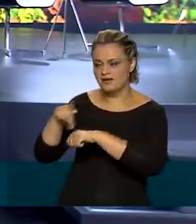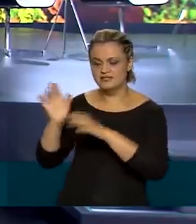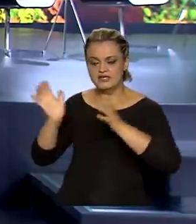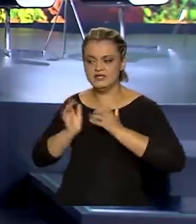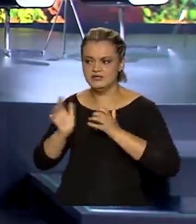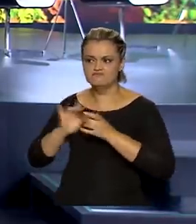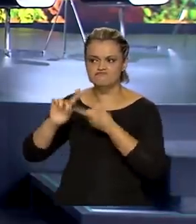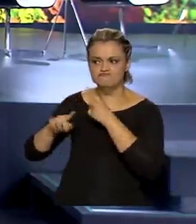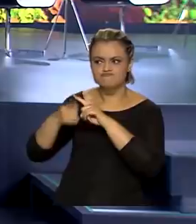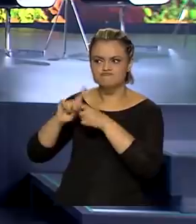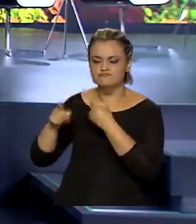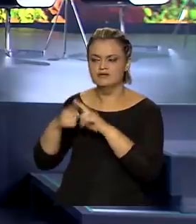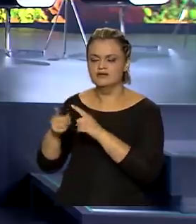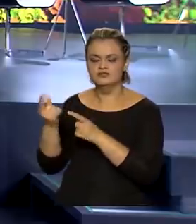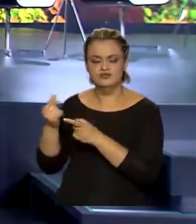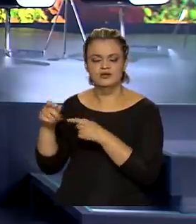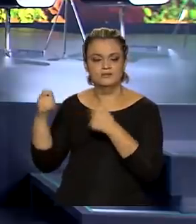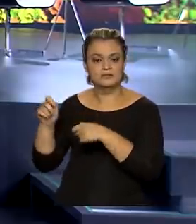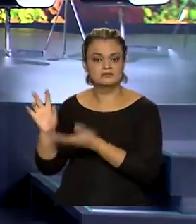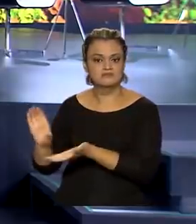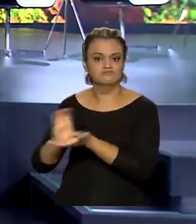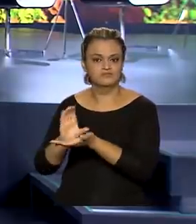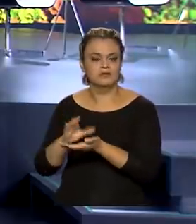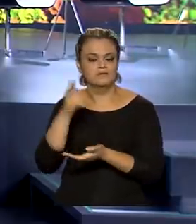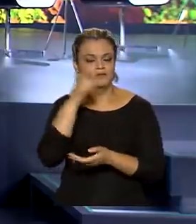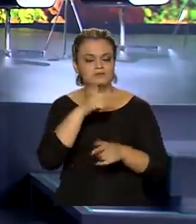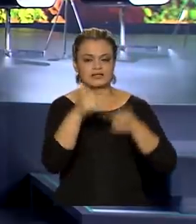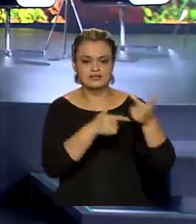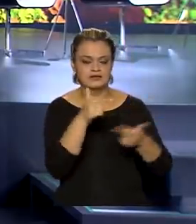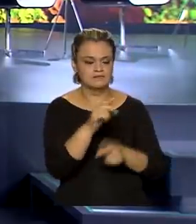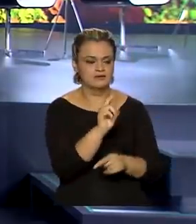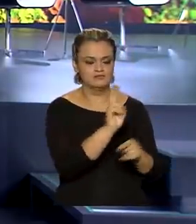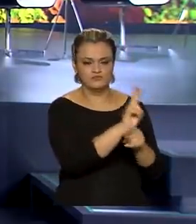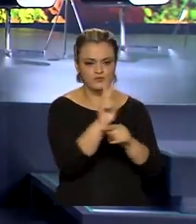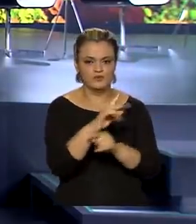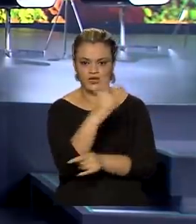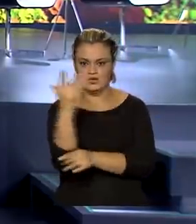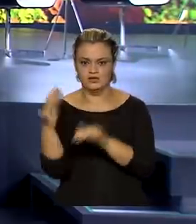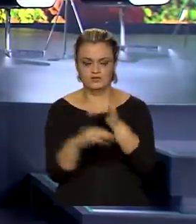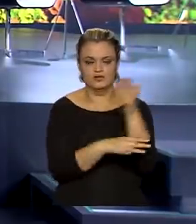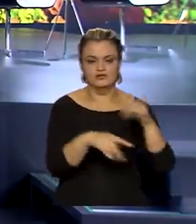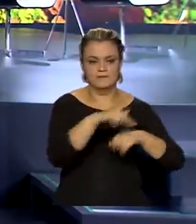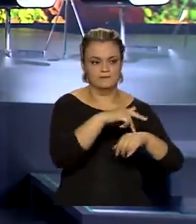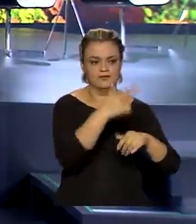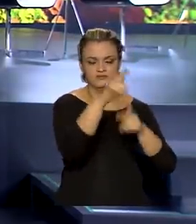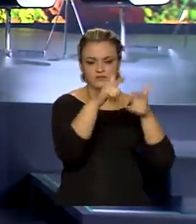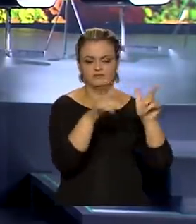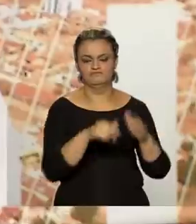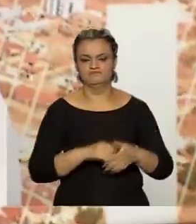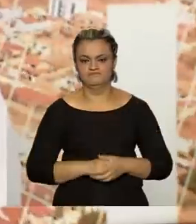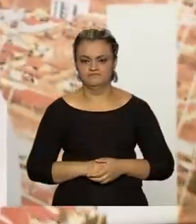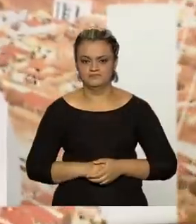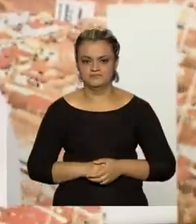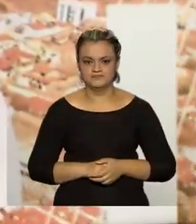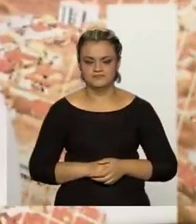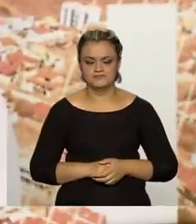a necessidade do repasse de recursos para garantir o trabalho de conservação da natureza em países como o Brasil.